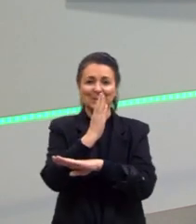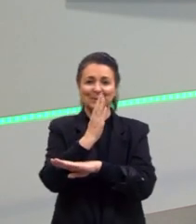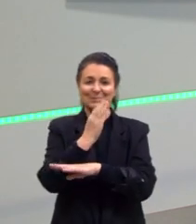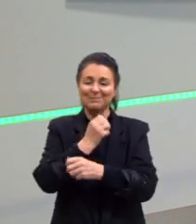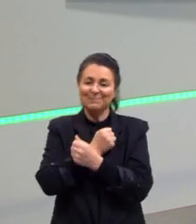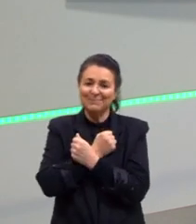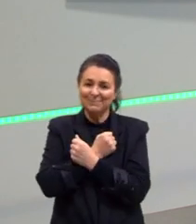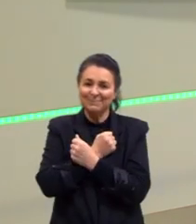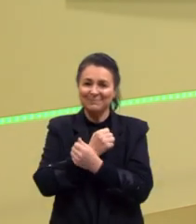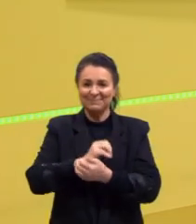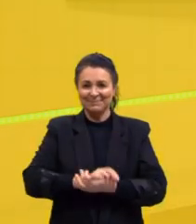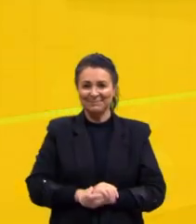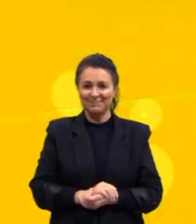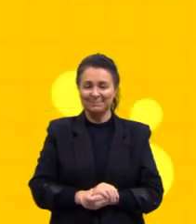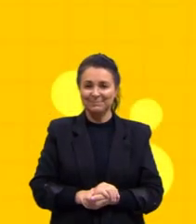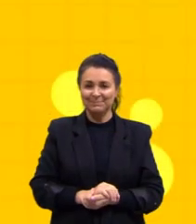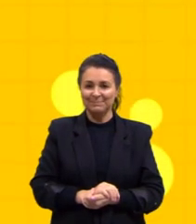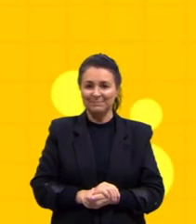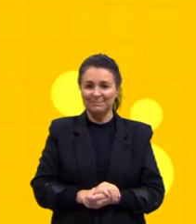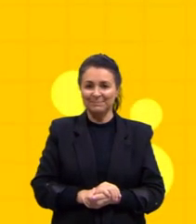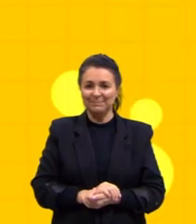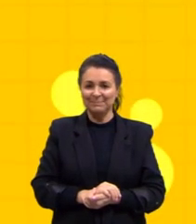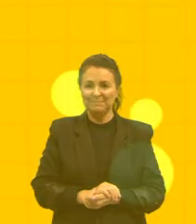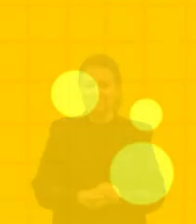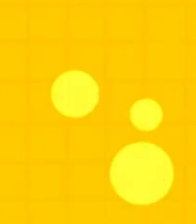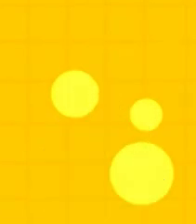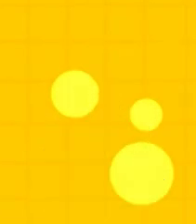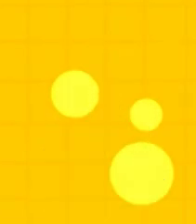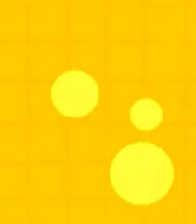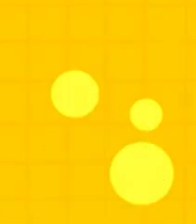Um abraço. Tchau. Tchau.